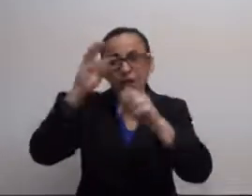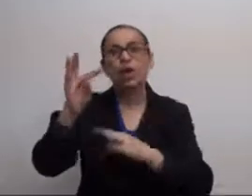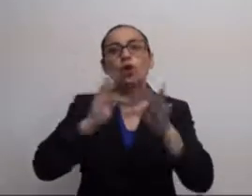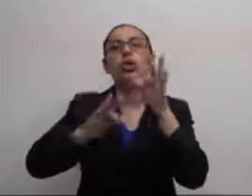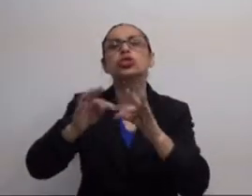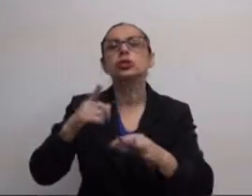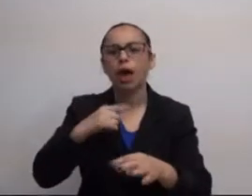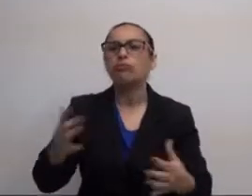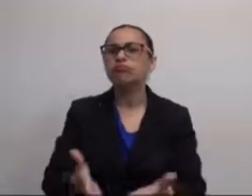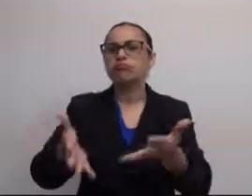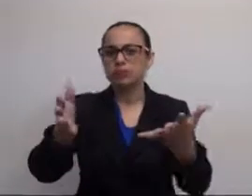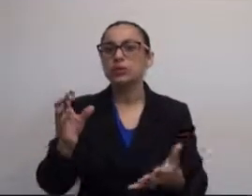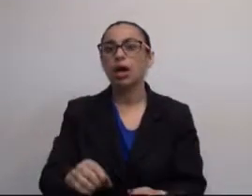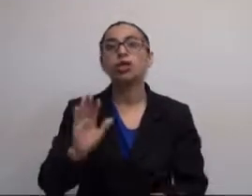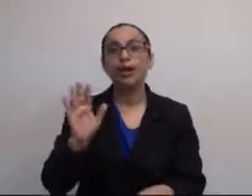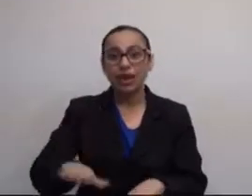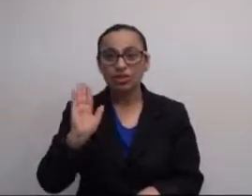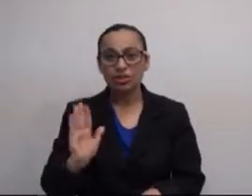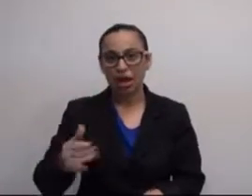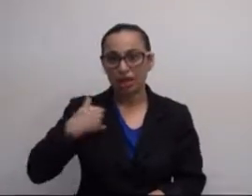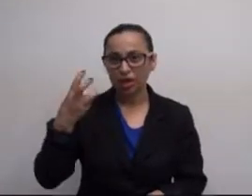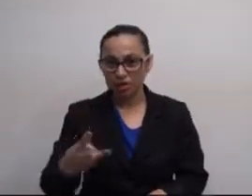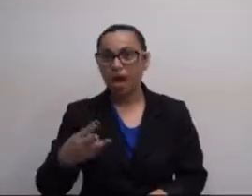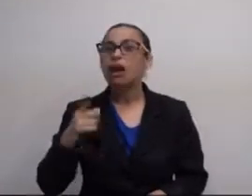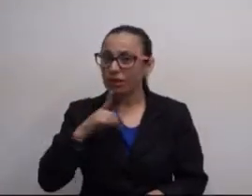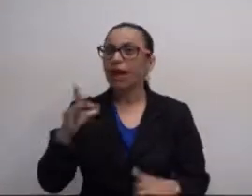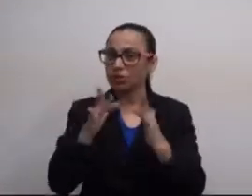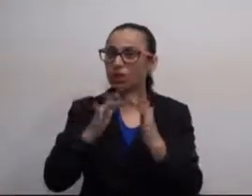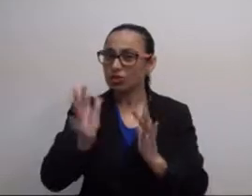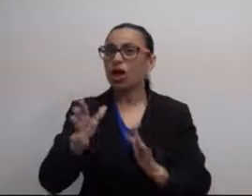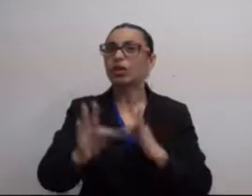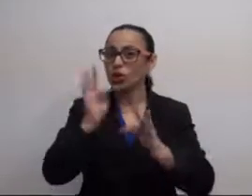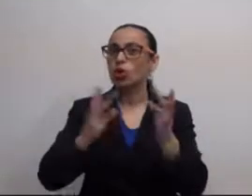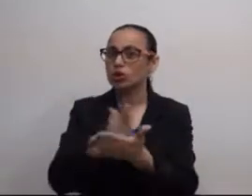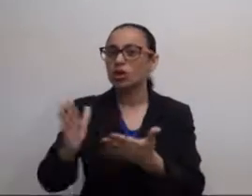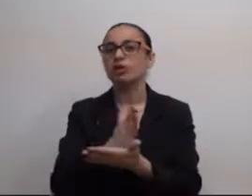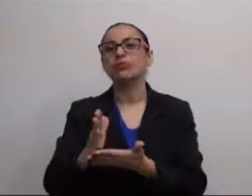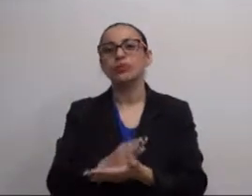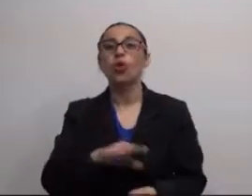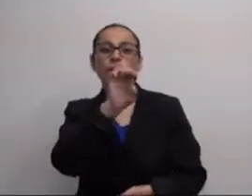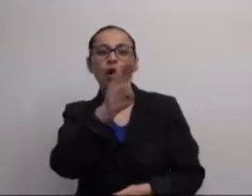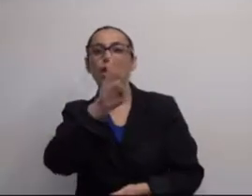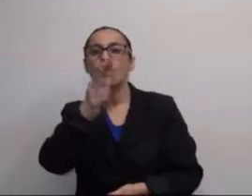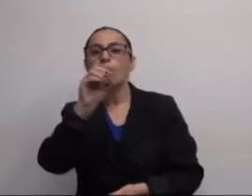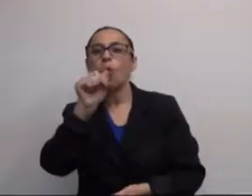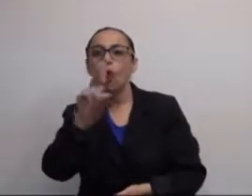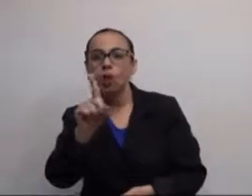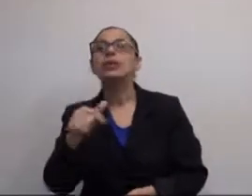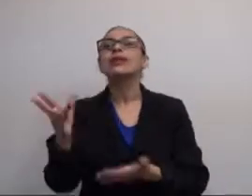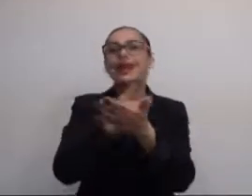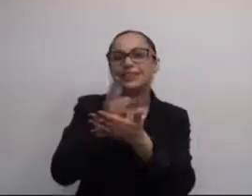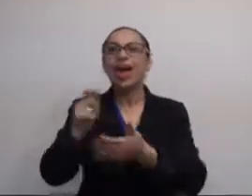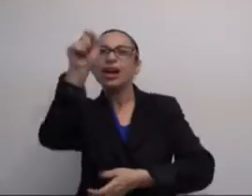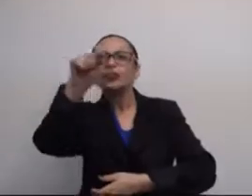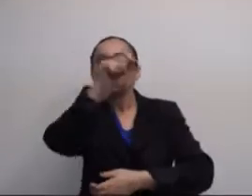acontece bem no início. Então, quando as crianças entram na escola com 3 anos de idade, elas já têm acesso a certas tecnologias.